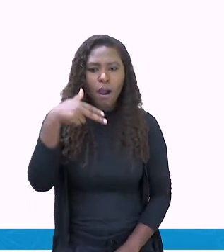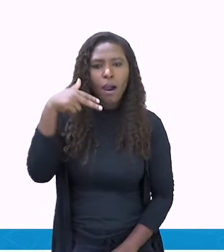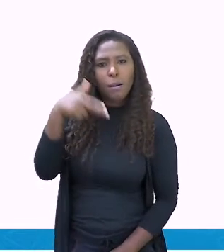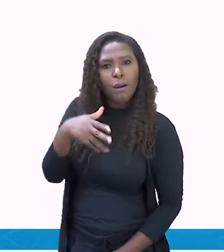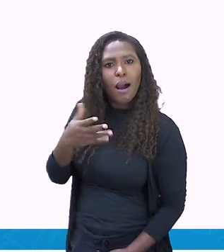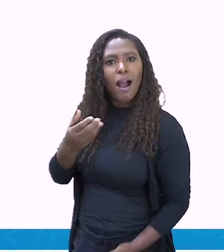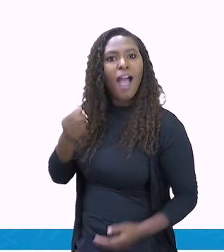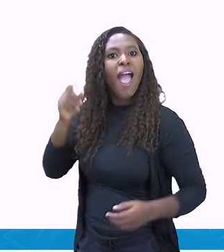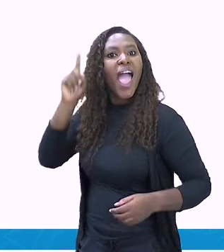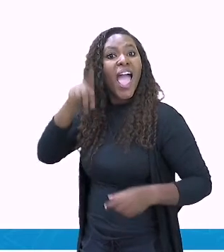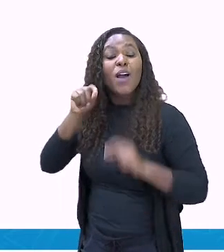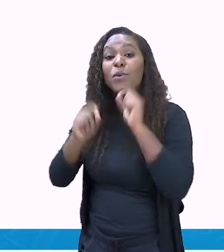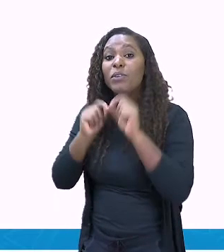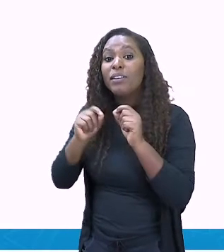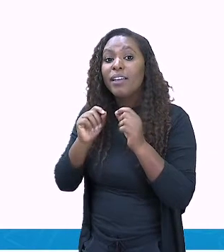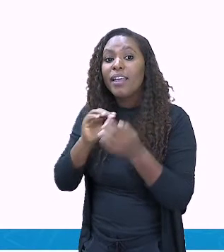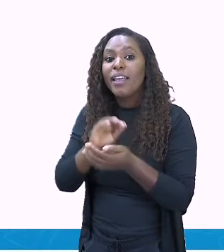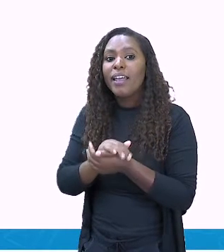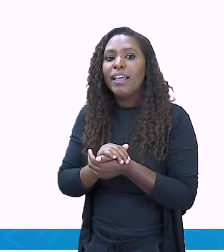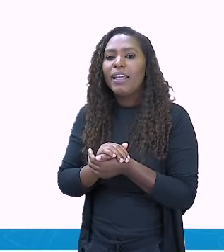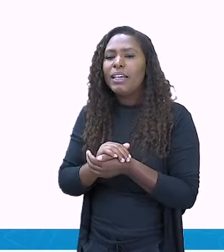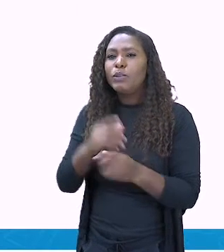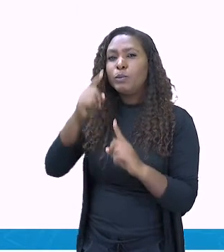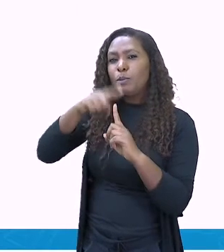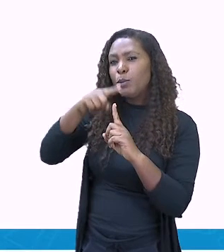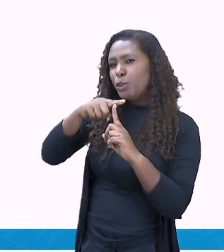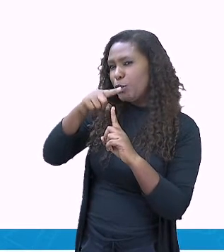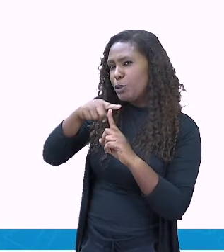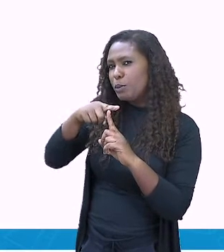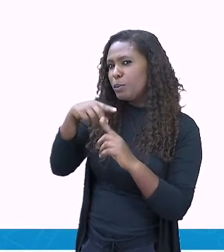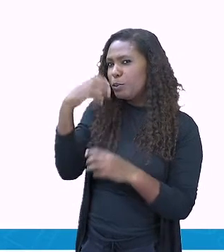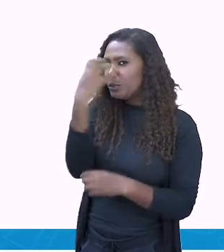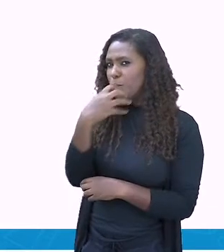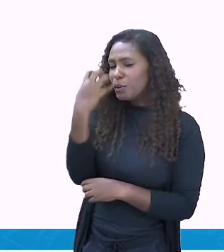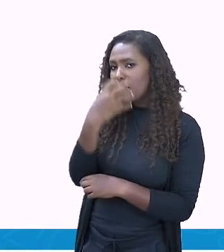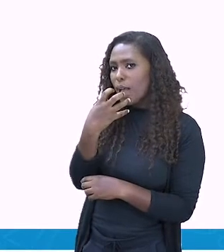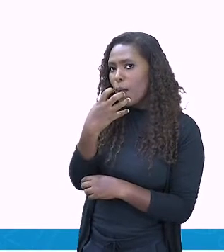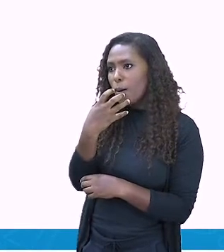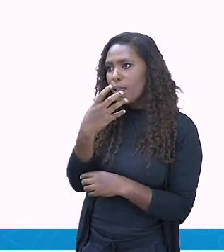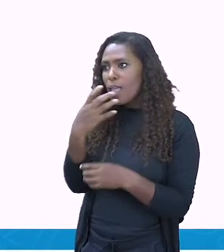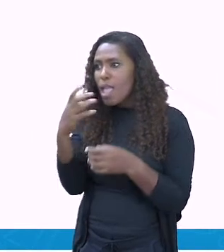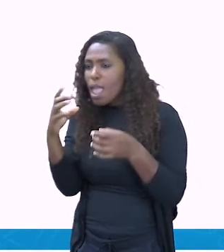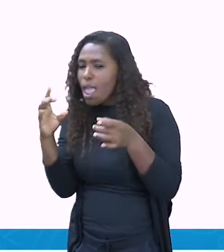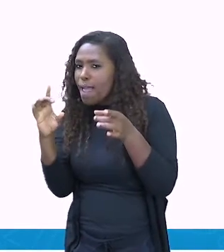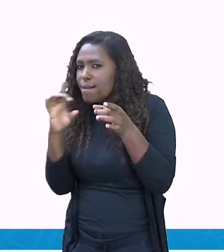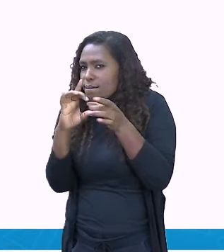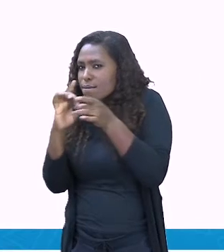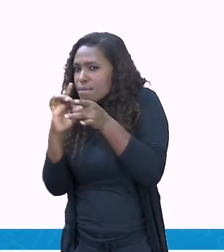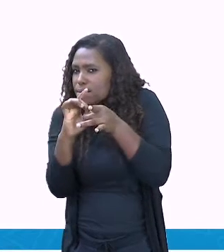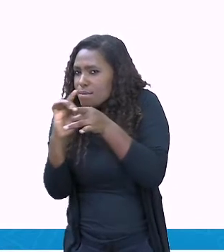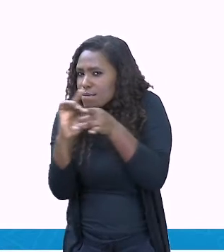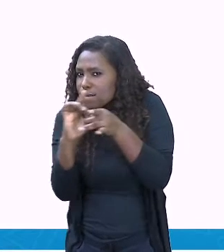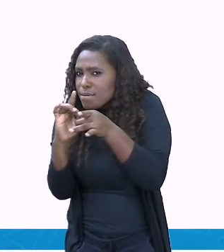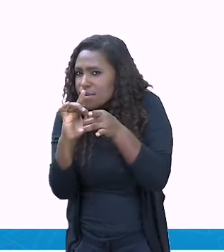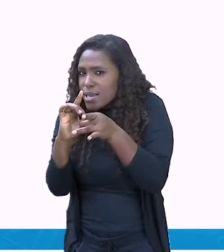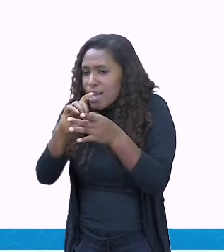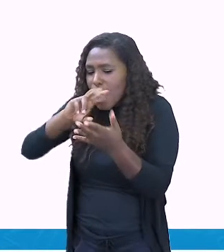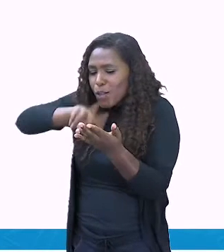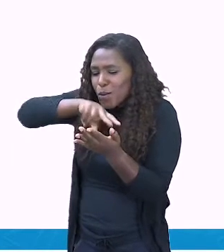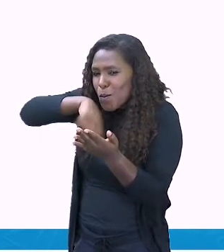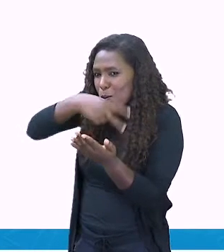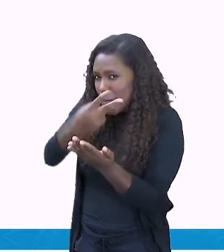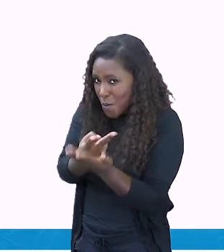musical, que é puxado aí para o hip-hop, que a maioria das vezes, essas danças